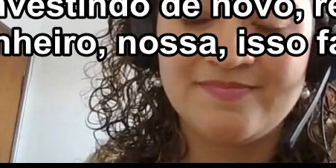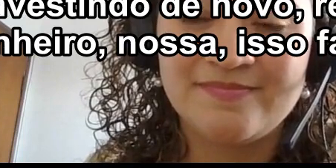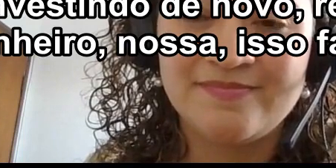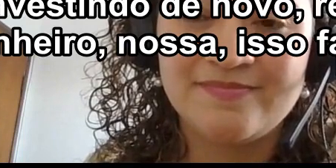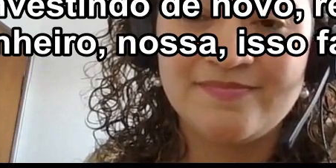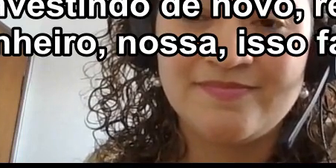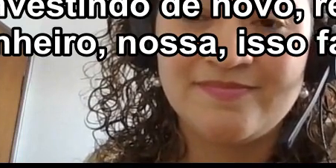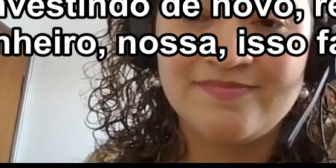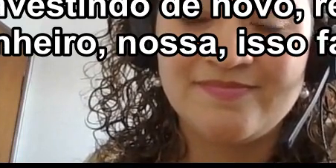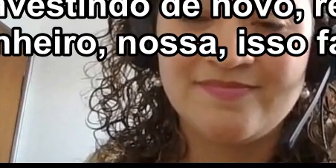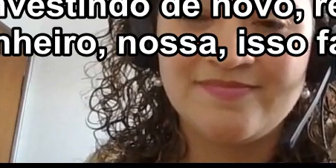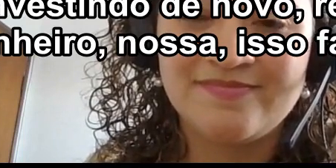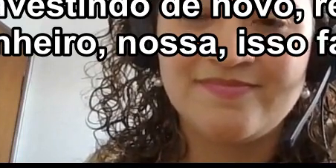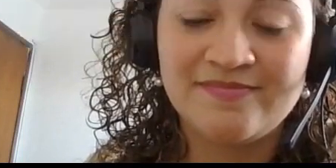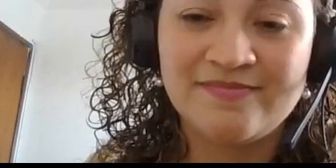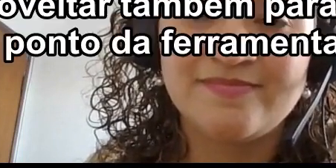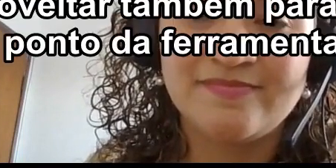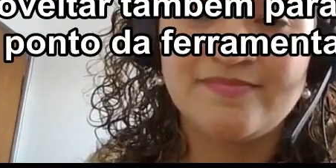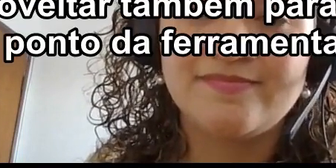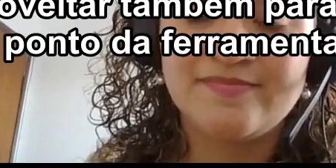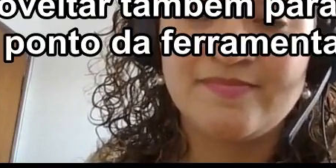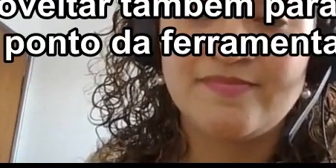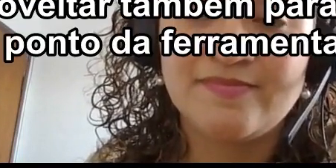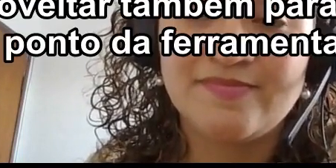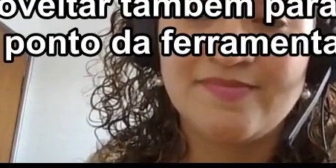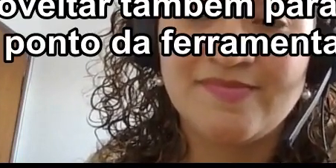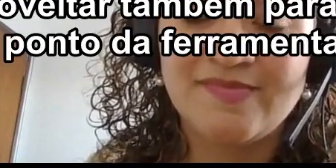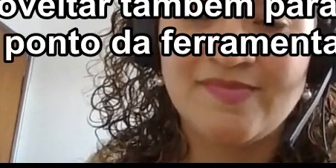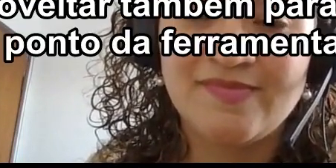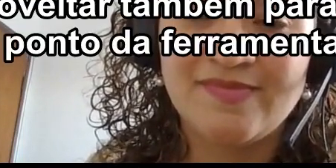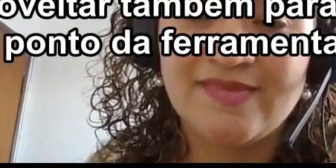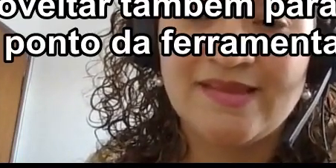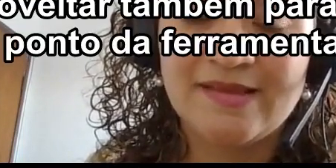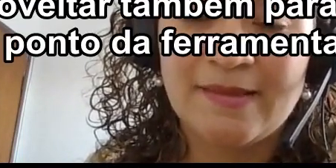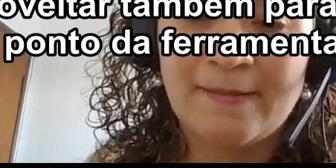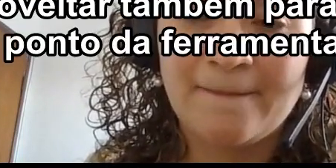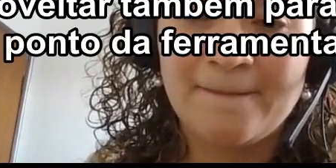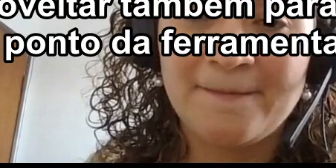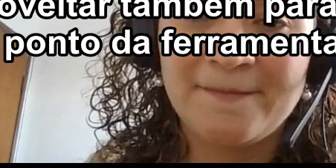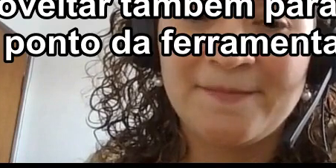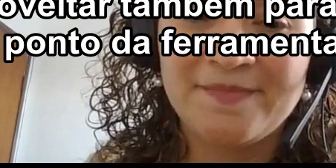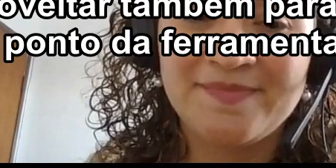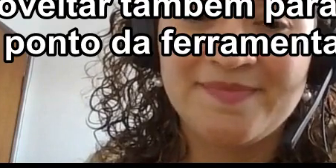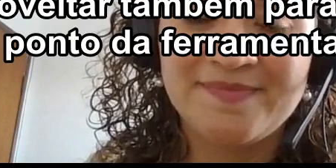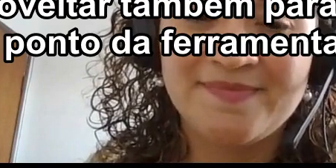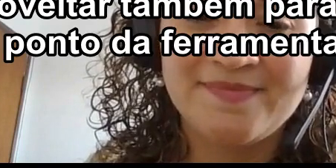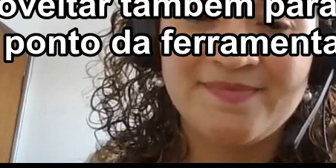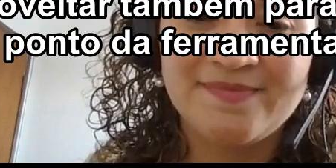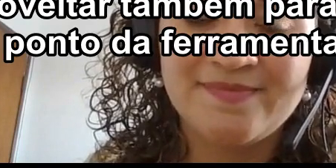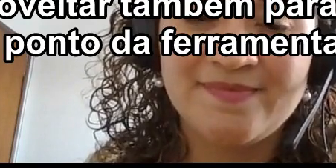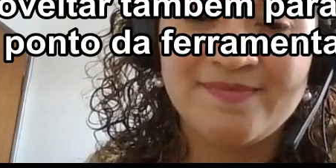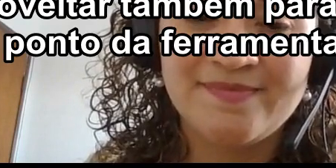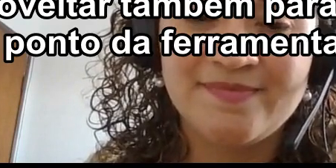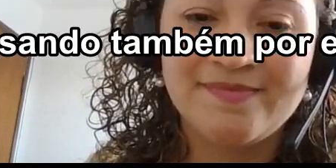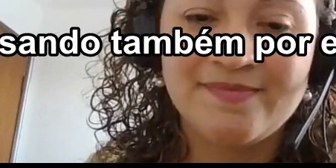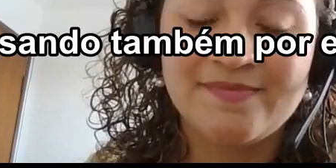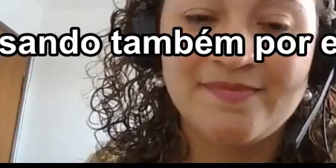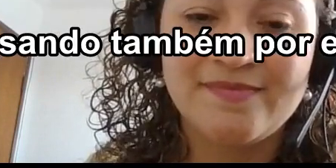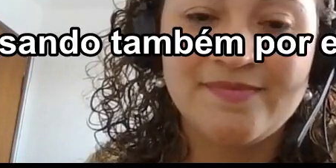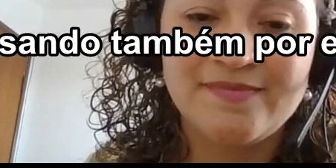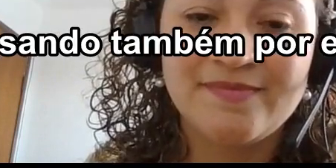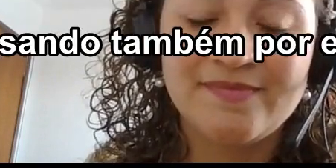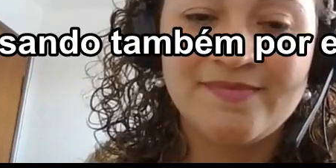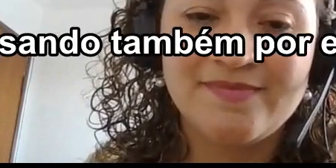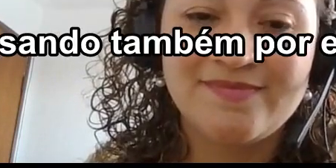nossa, isso faz muita diferença. Aproveitar também para pedir esse último ponto da ferramenta colaborativa,